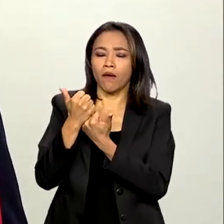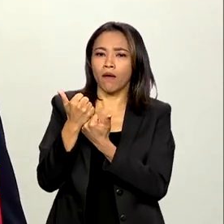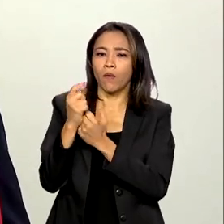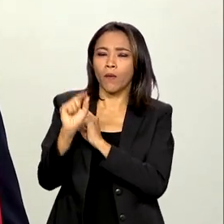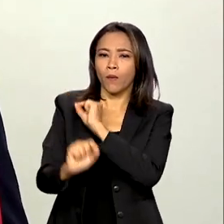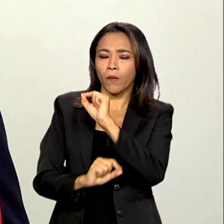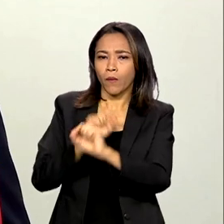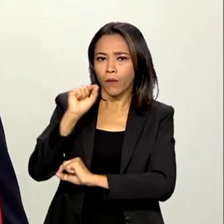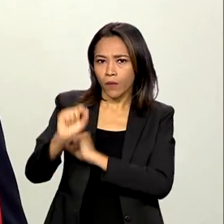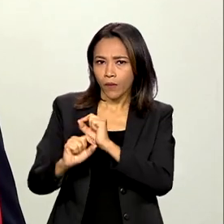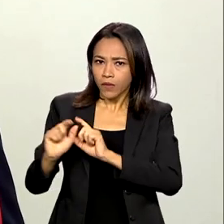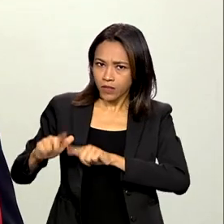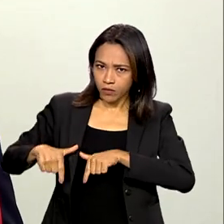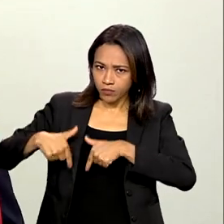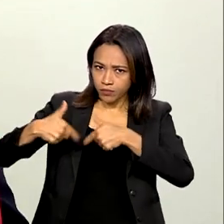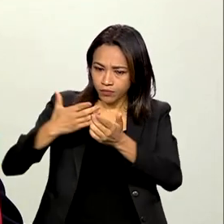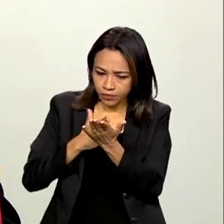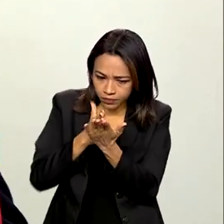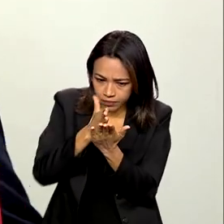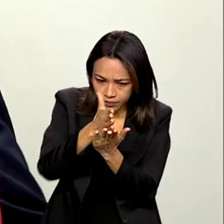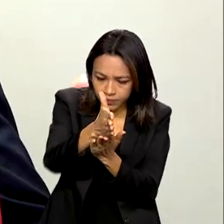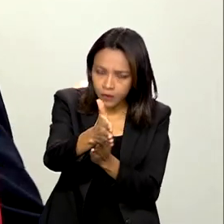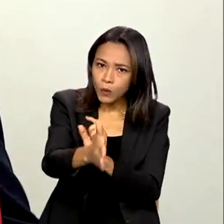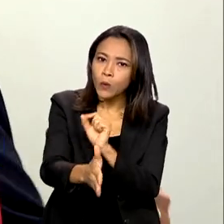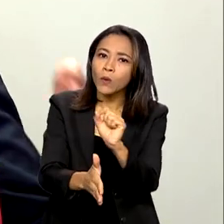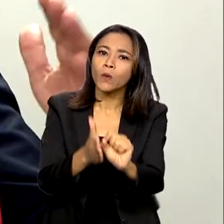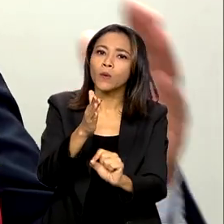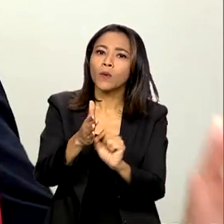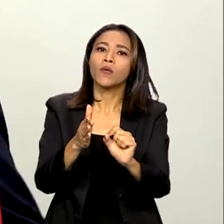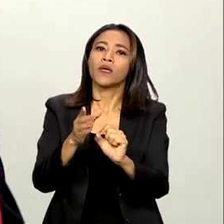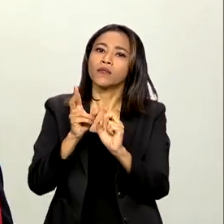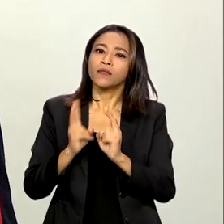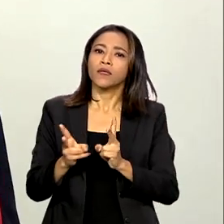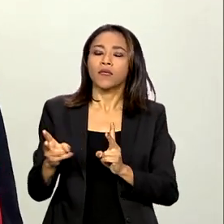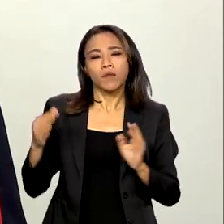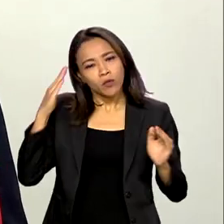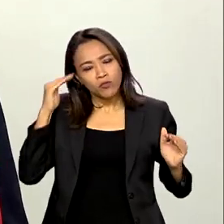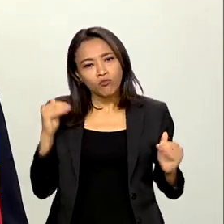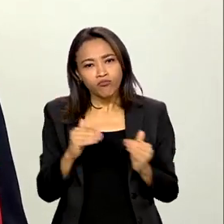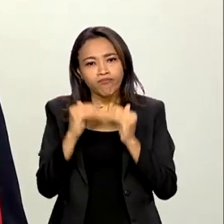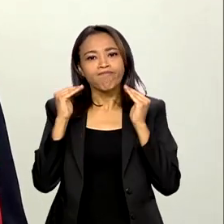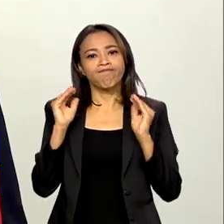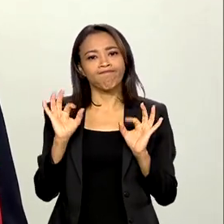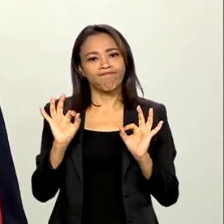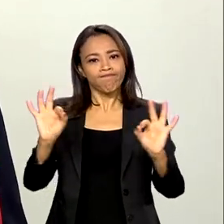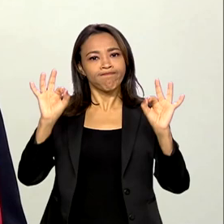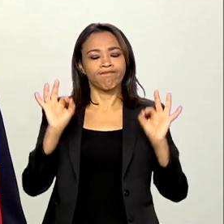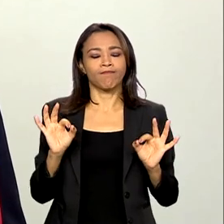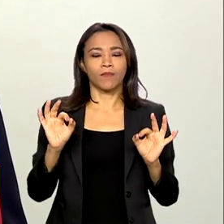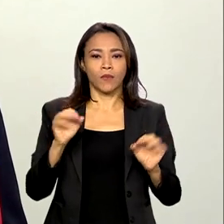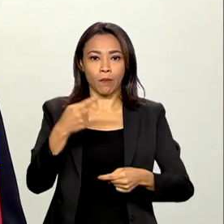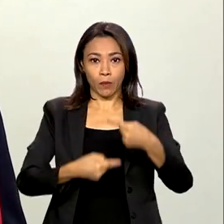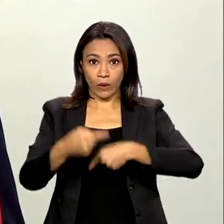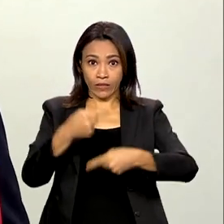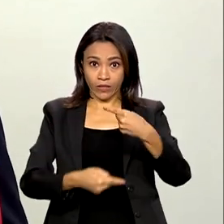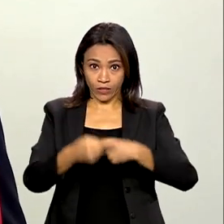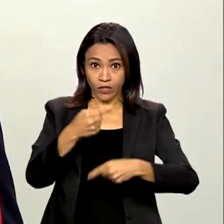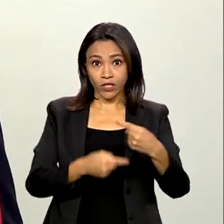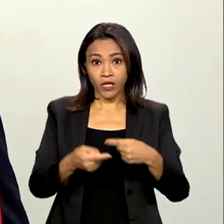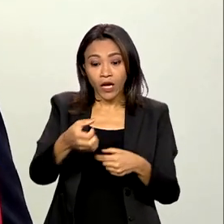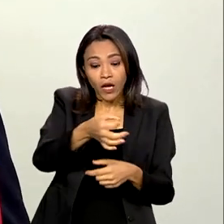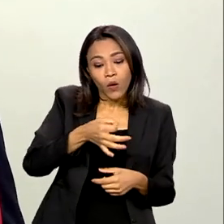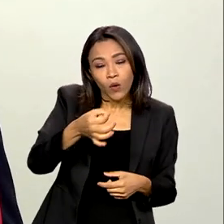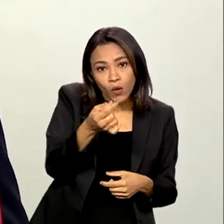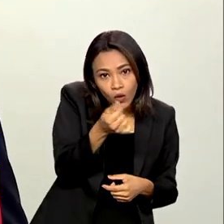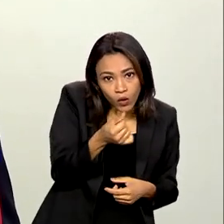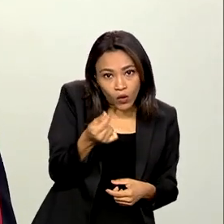aproximação nessa direção, de buscar a convergência plena da política econômica para oferecer para